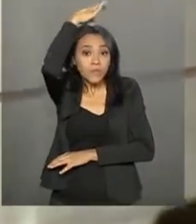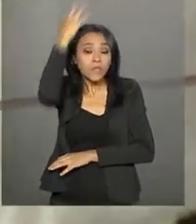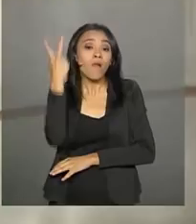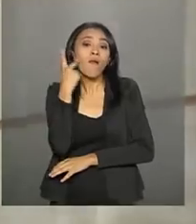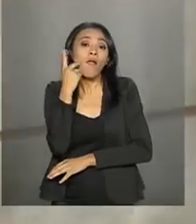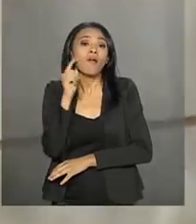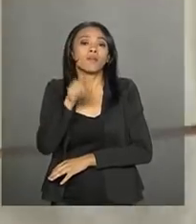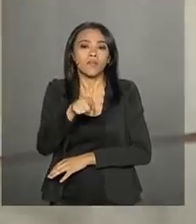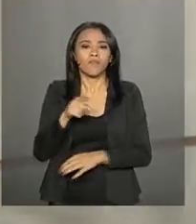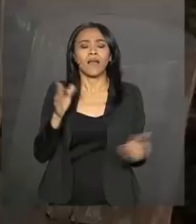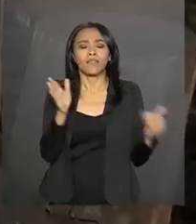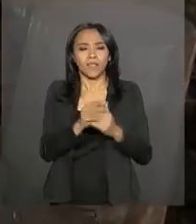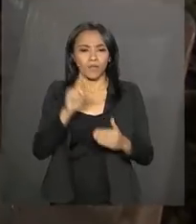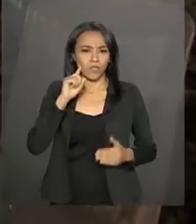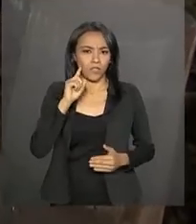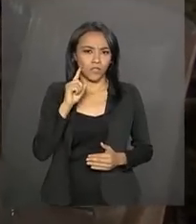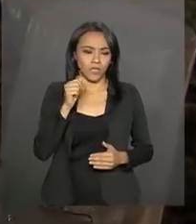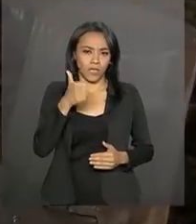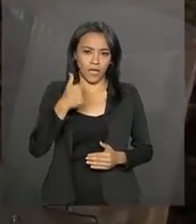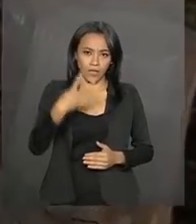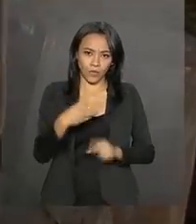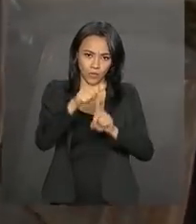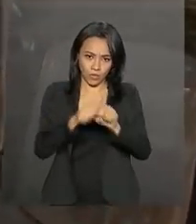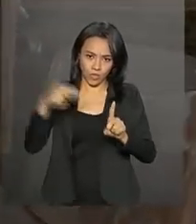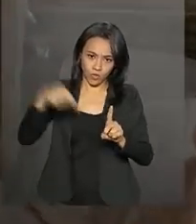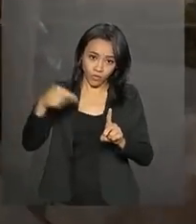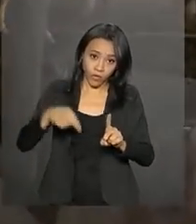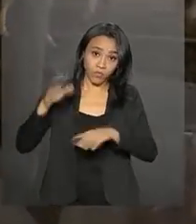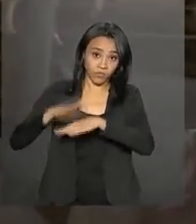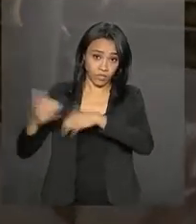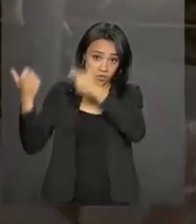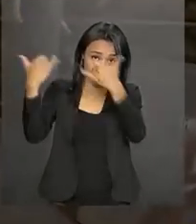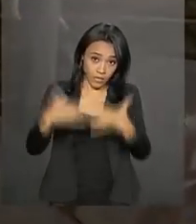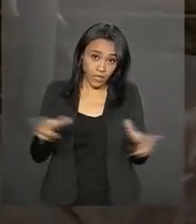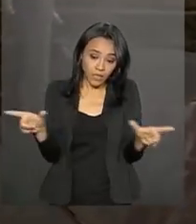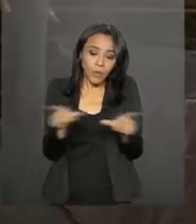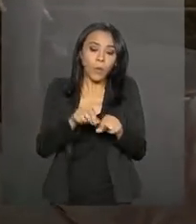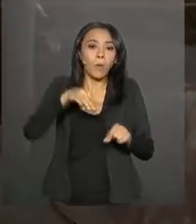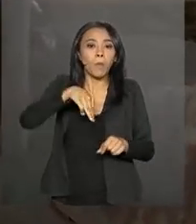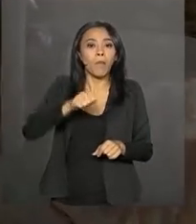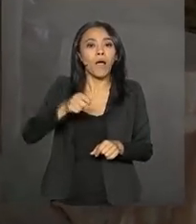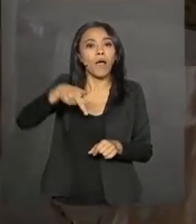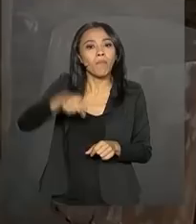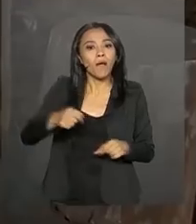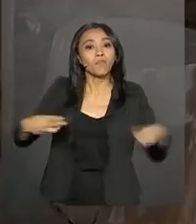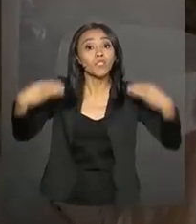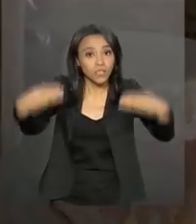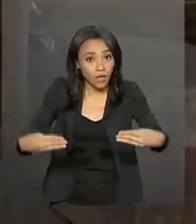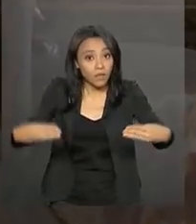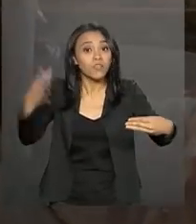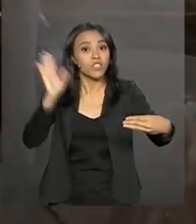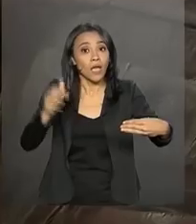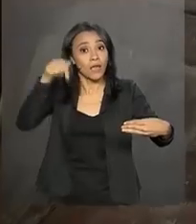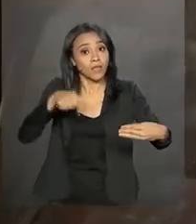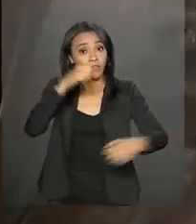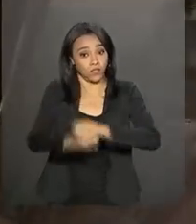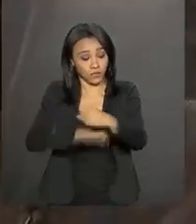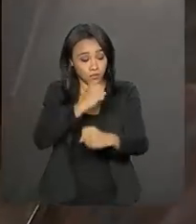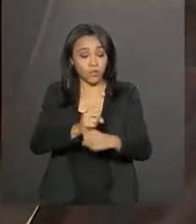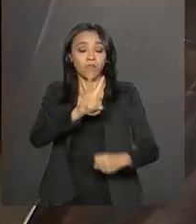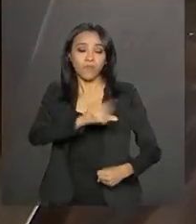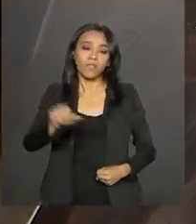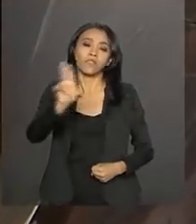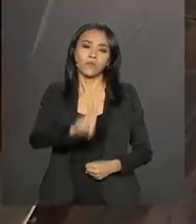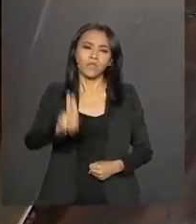aftosa vai até 14 de dezembro. De acordo com o Ministério da Agricultura, Pecuária e Abastecimento, este ano devem ser utilizadas mais de